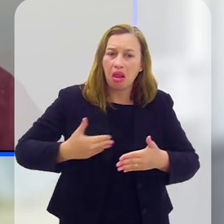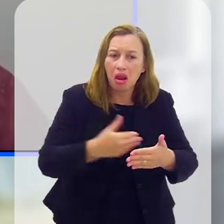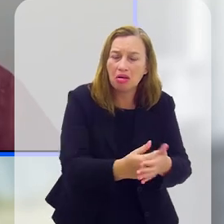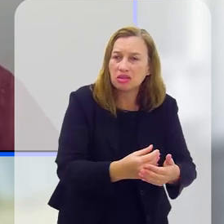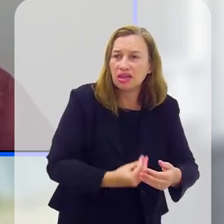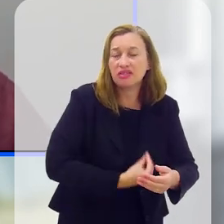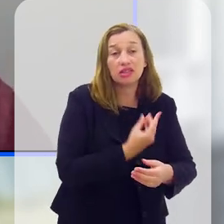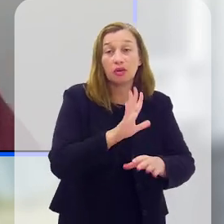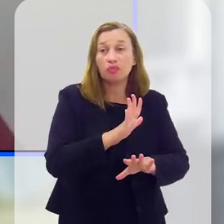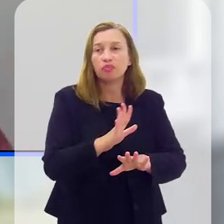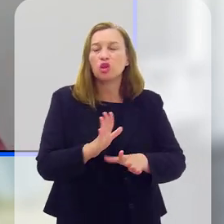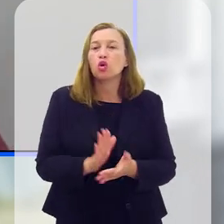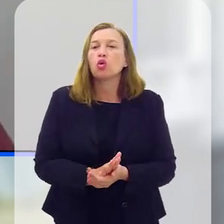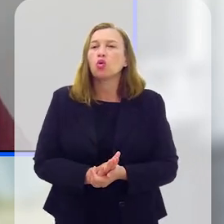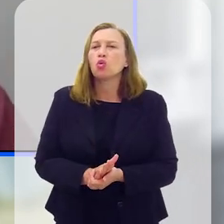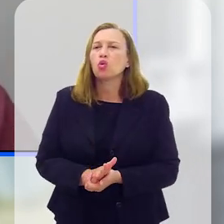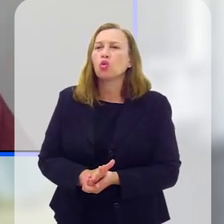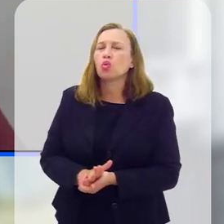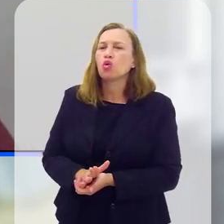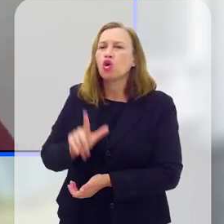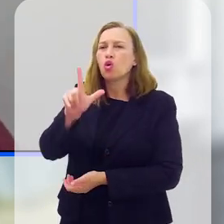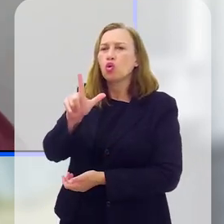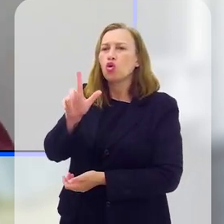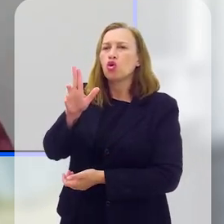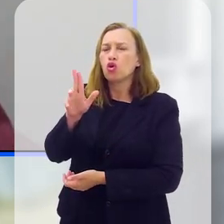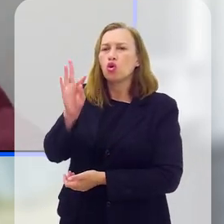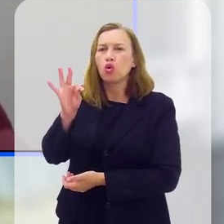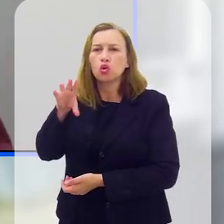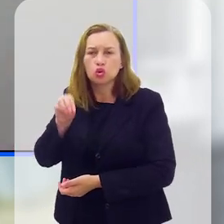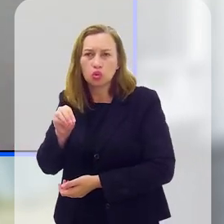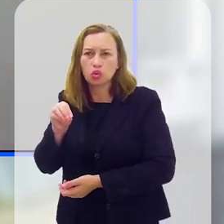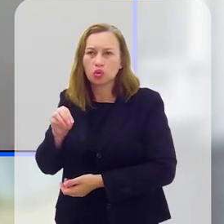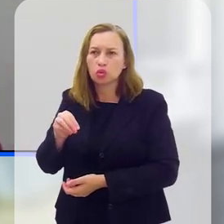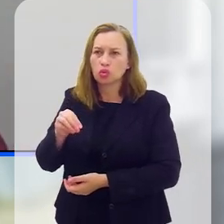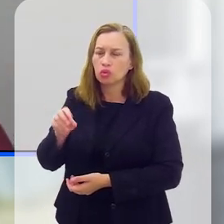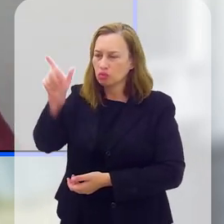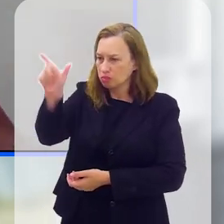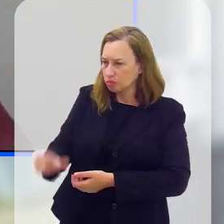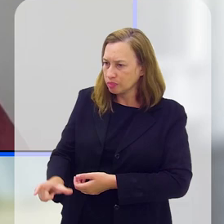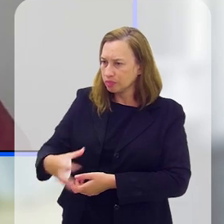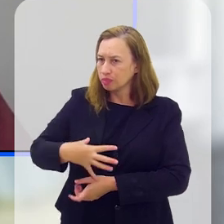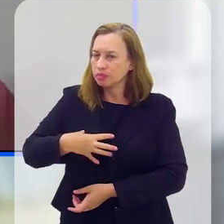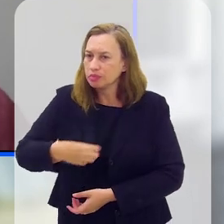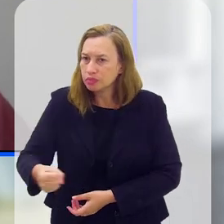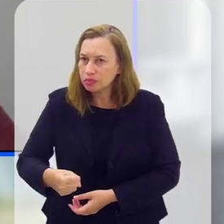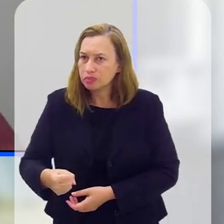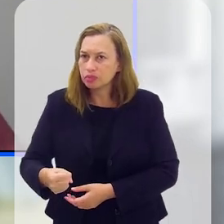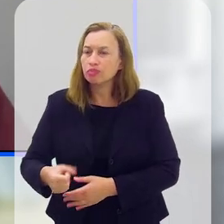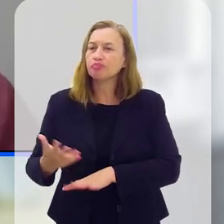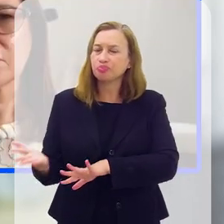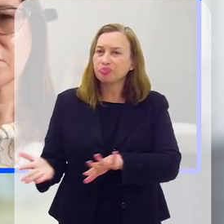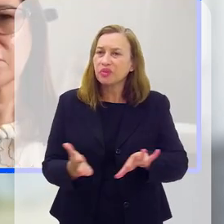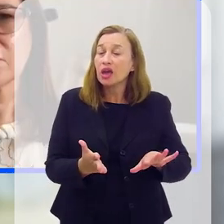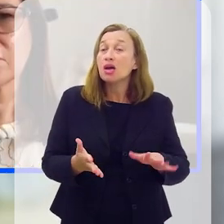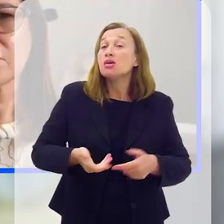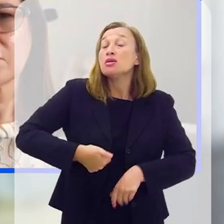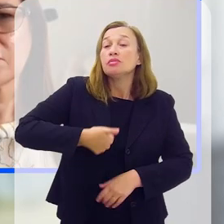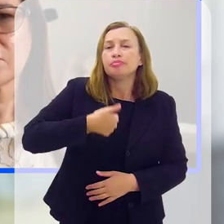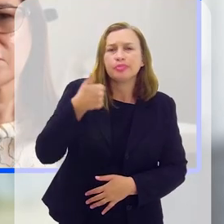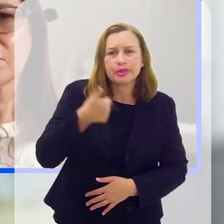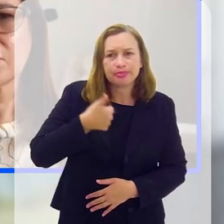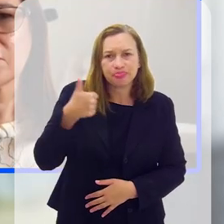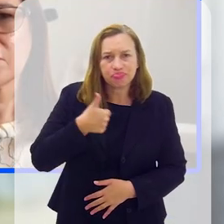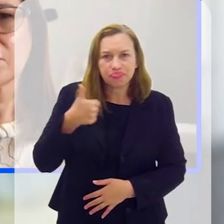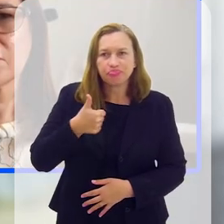mas, veja só, o luto por suicídio, de todo tipo de luto traz algumas especificidades, para ser suicídio, o luto